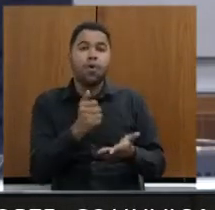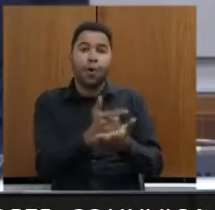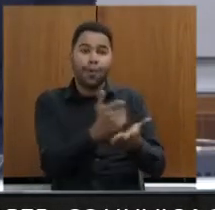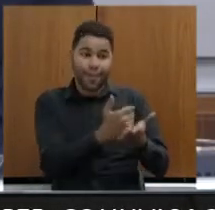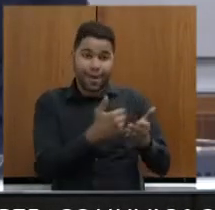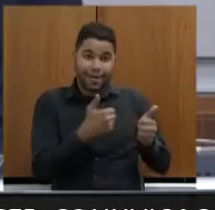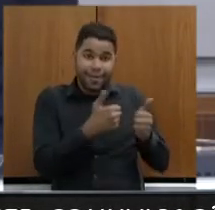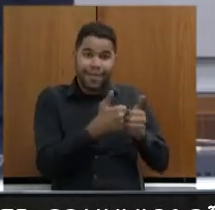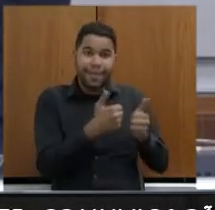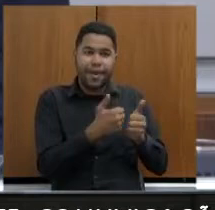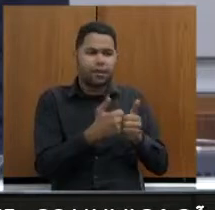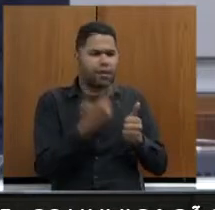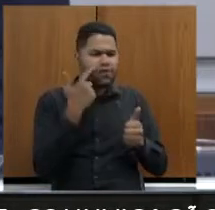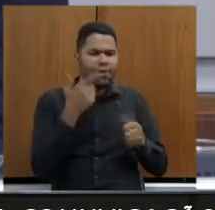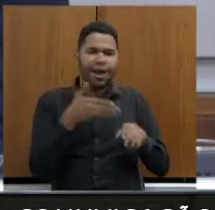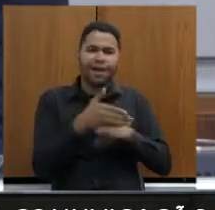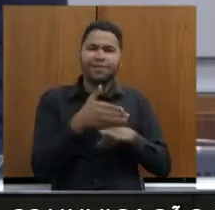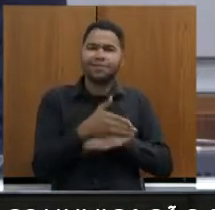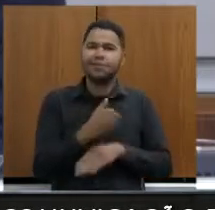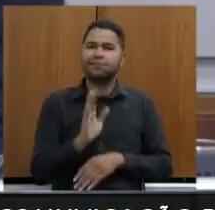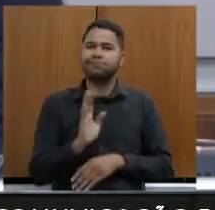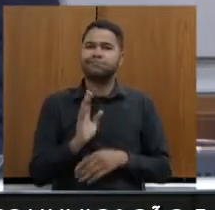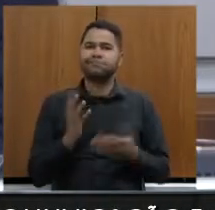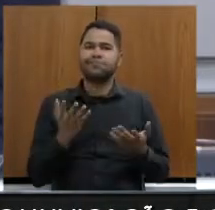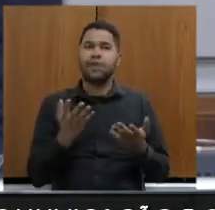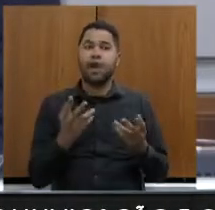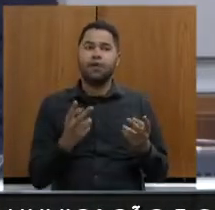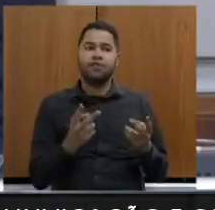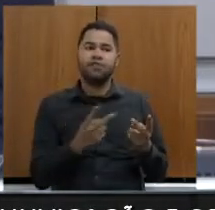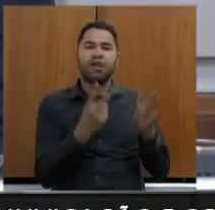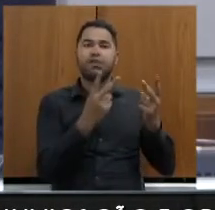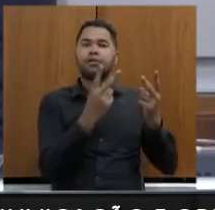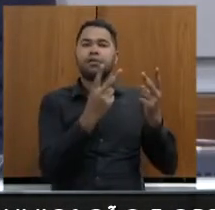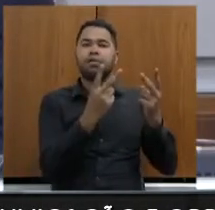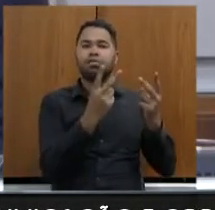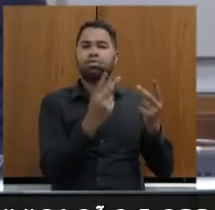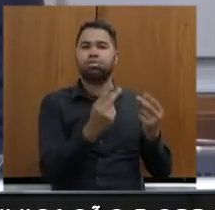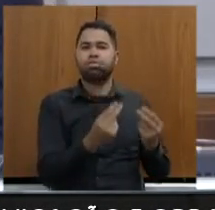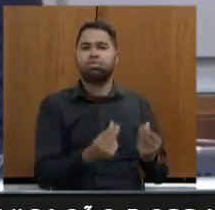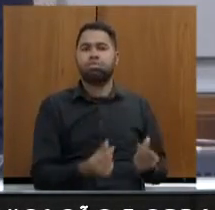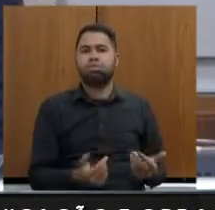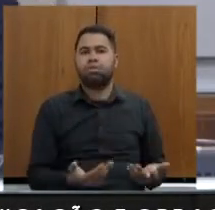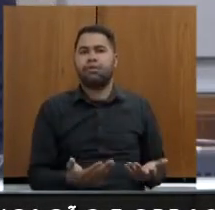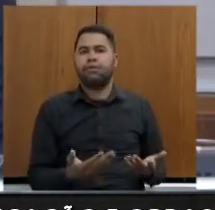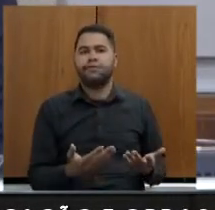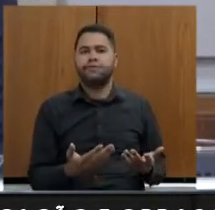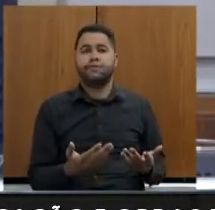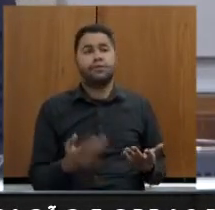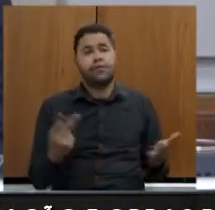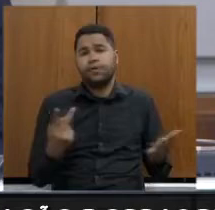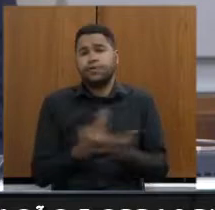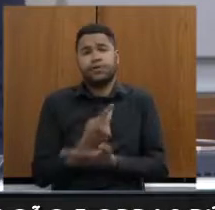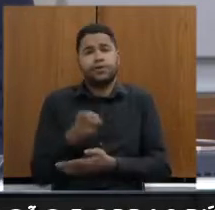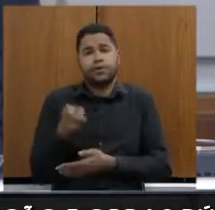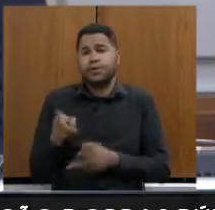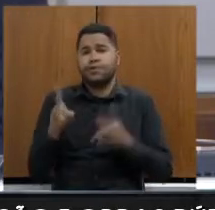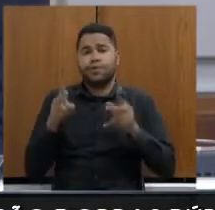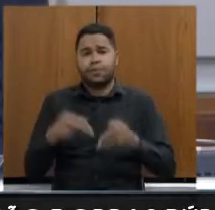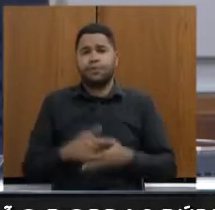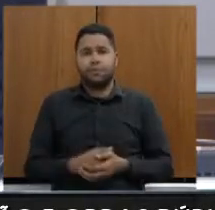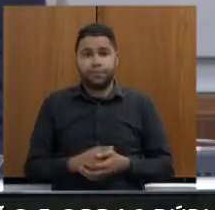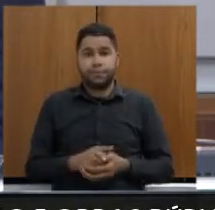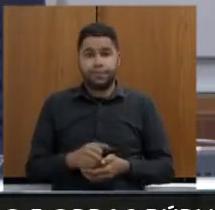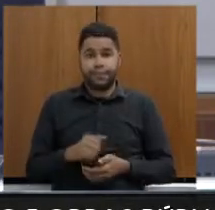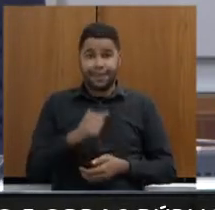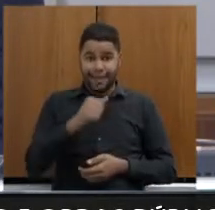aí ele viu que não tinha acesso e aí, em vez do negócio valorizado, desvalorizou. Perdeu. Perdeu. E aqui vai acontecer a mesma coisa. Então, no caso